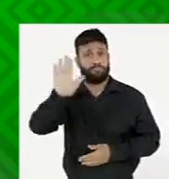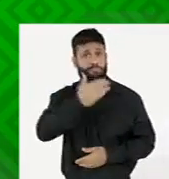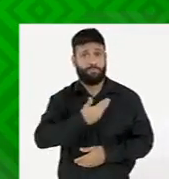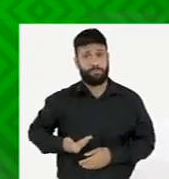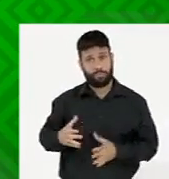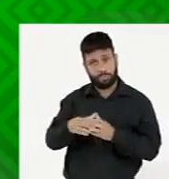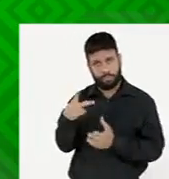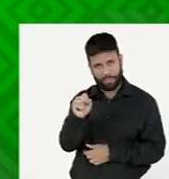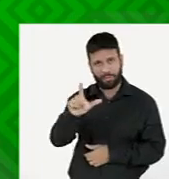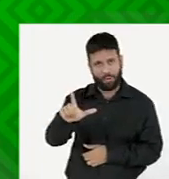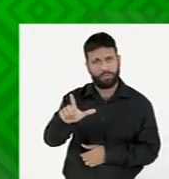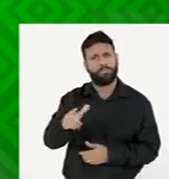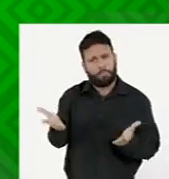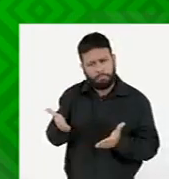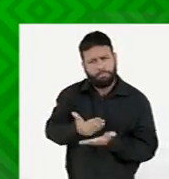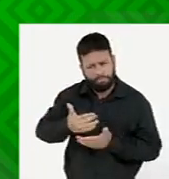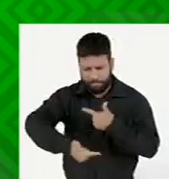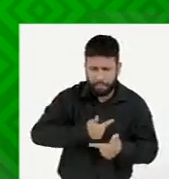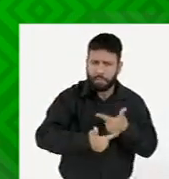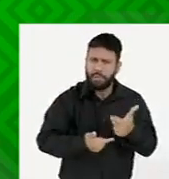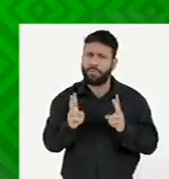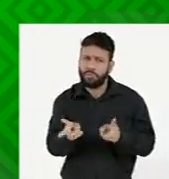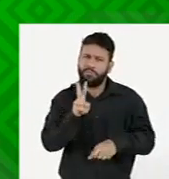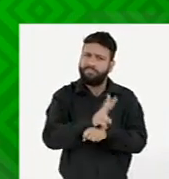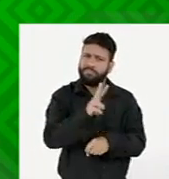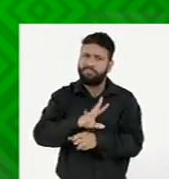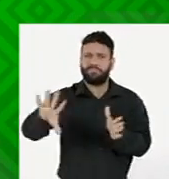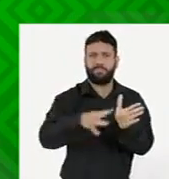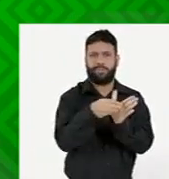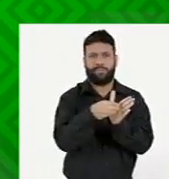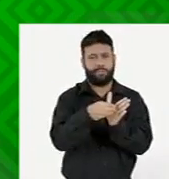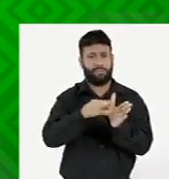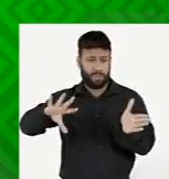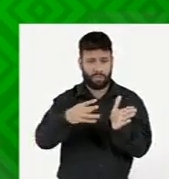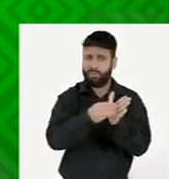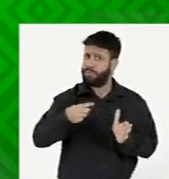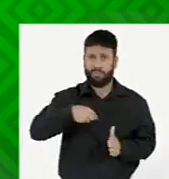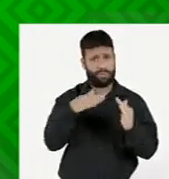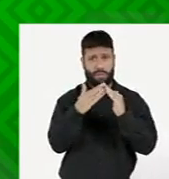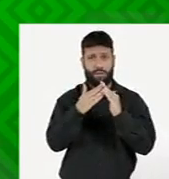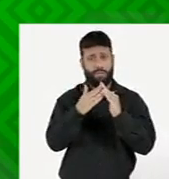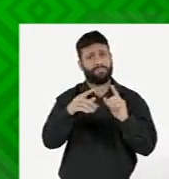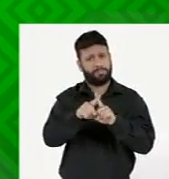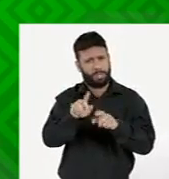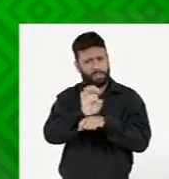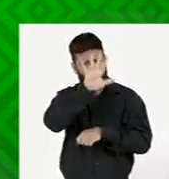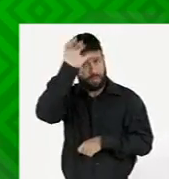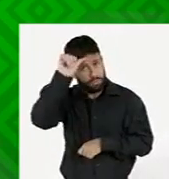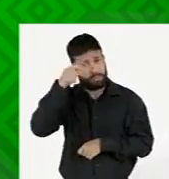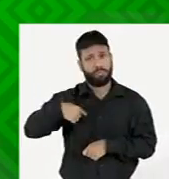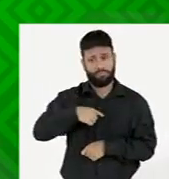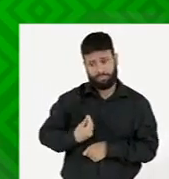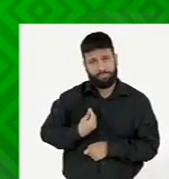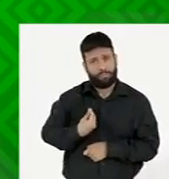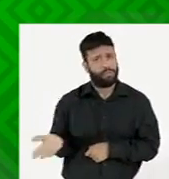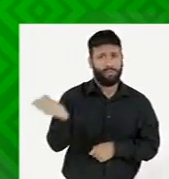a governador pelo PSOL. Estamos nessa jornada para continuar cuidando da nossa Amazônia. A Amazônia é a nossa casa. O Amazonas é o nosso